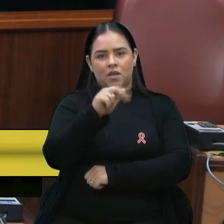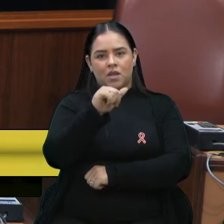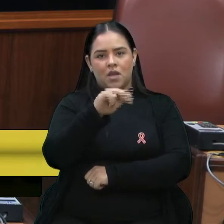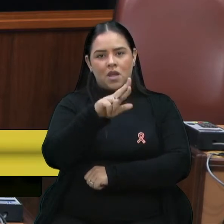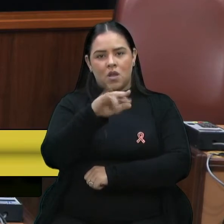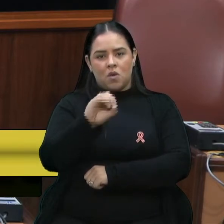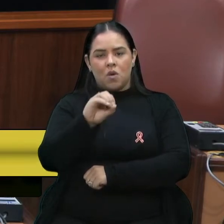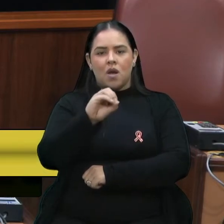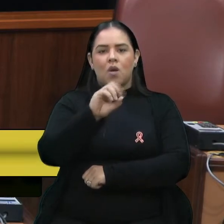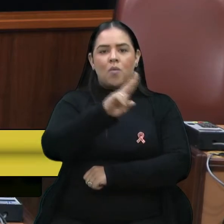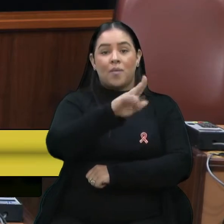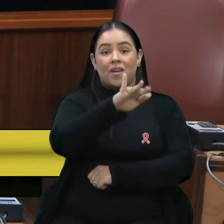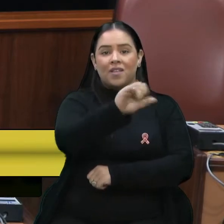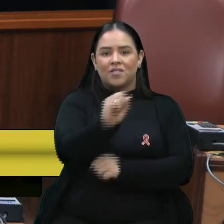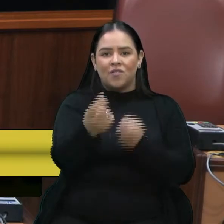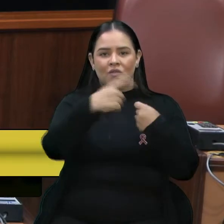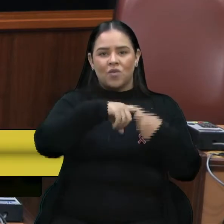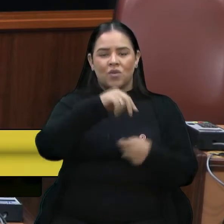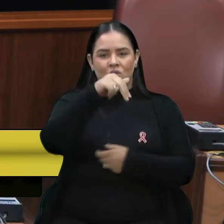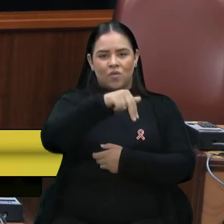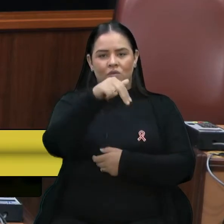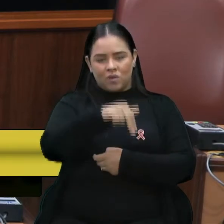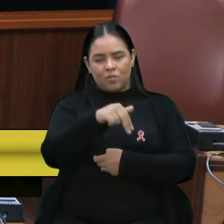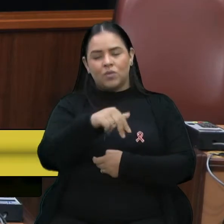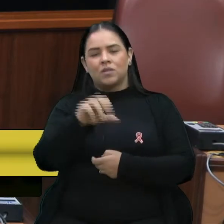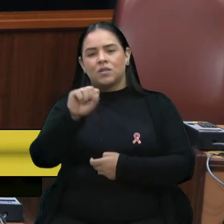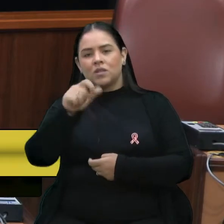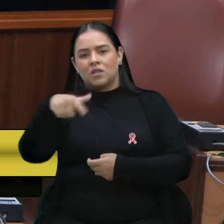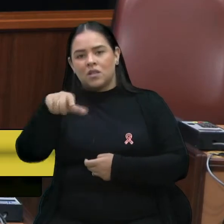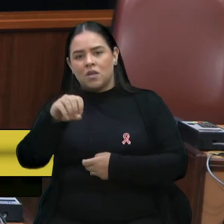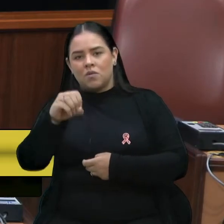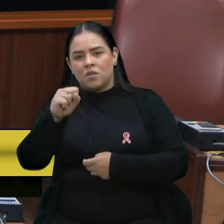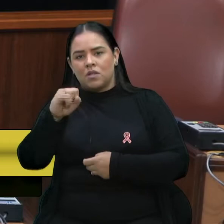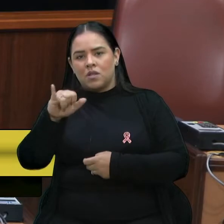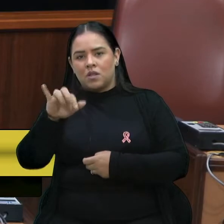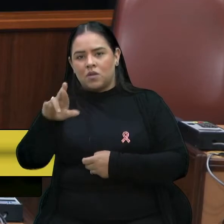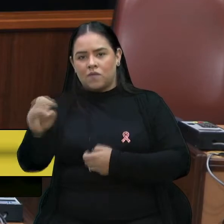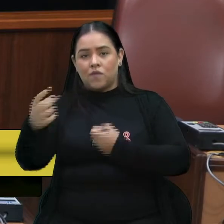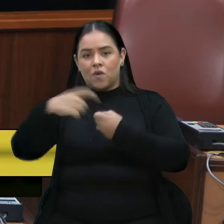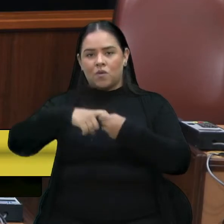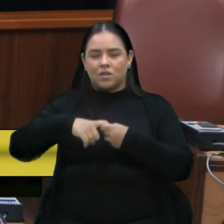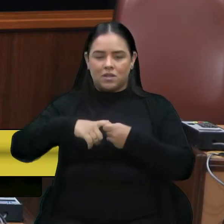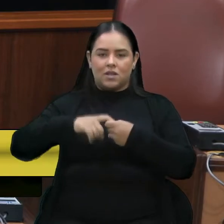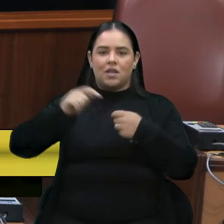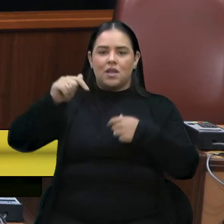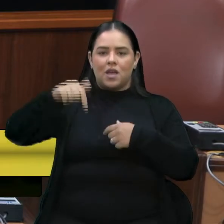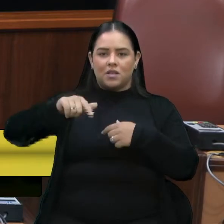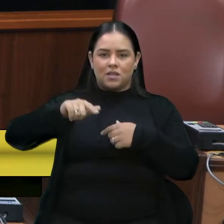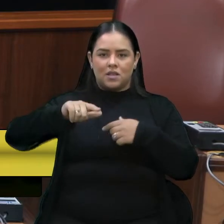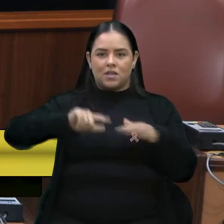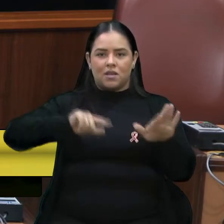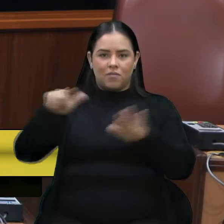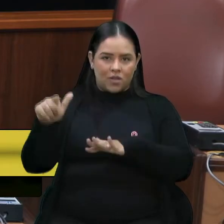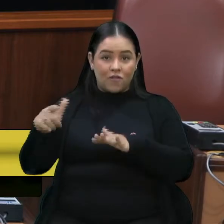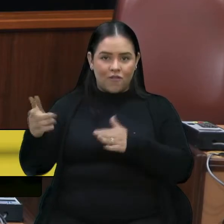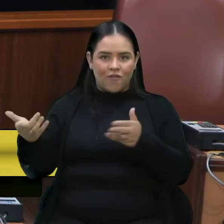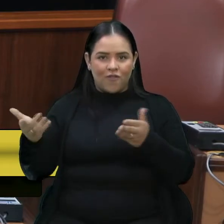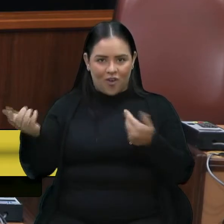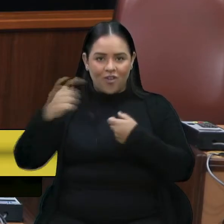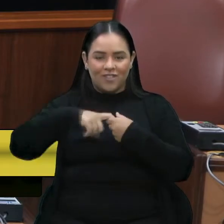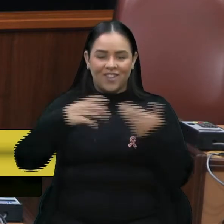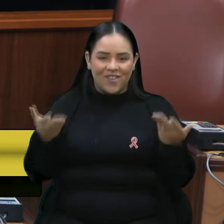voltado essa semana, que era o BV, como tinha sido falado nessa casa. Hoje? Isso, que bom. Então,